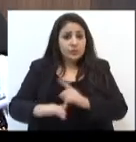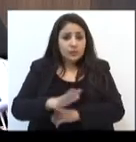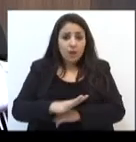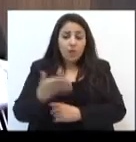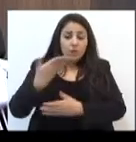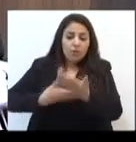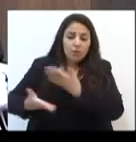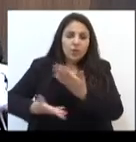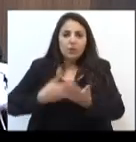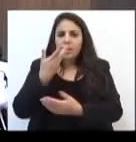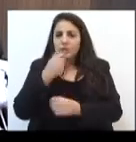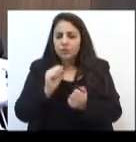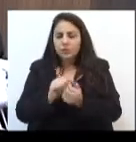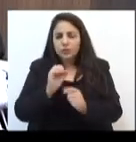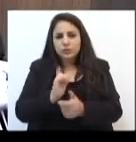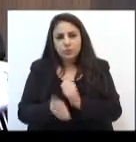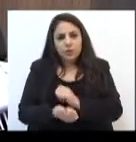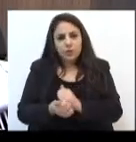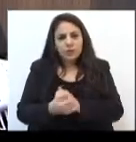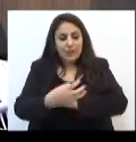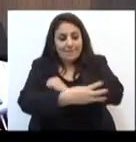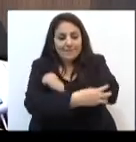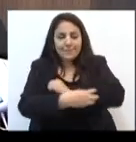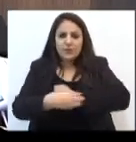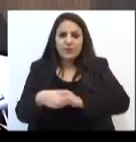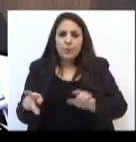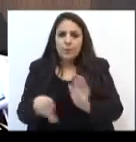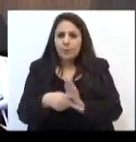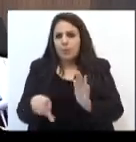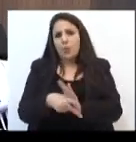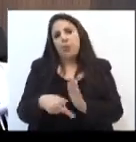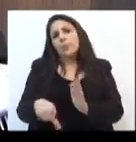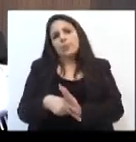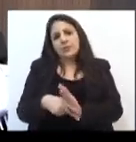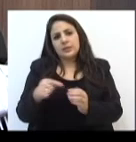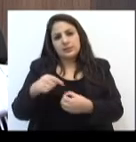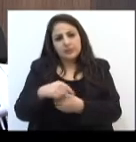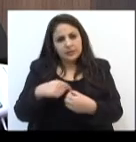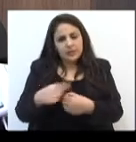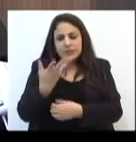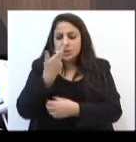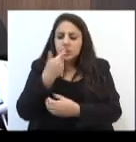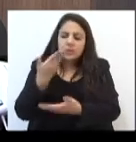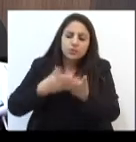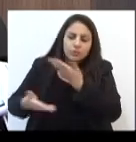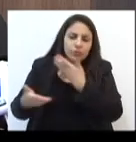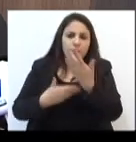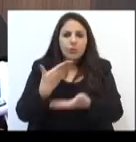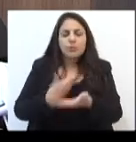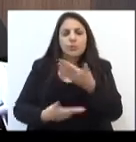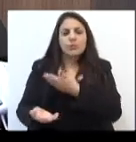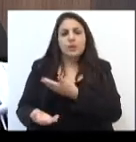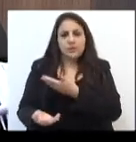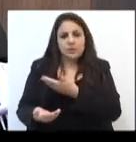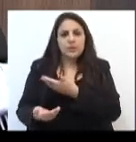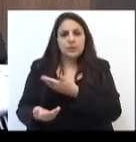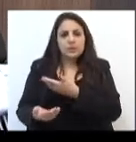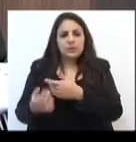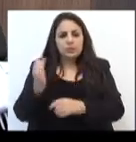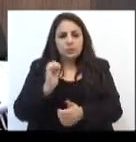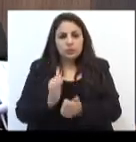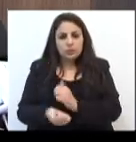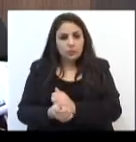no esporte, nos bairros, na periferia da cidade, que é onde a criança, estando envolvida no esporte, ela não está